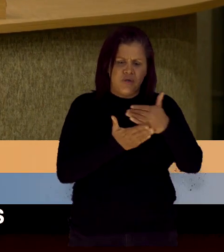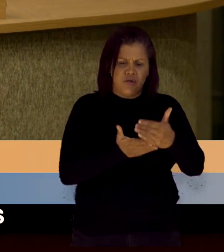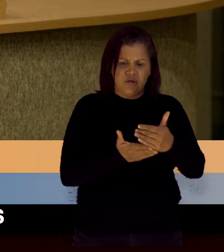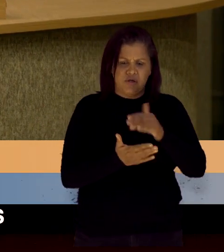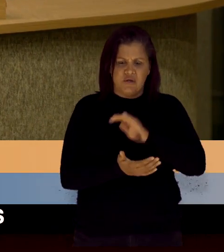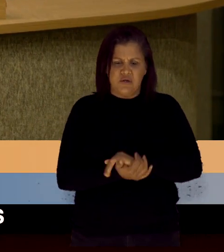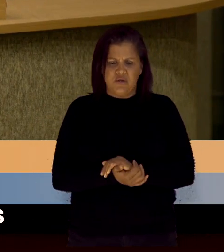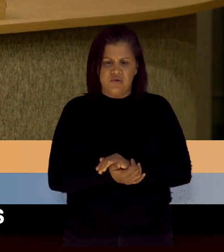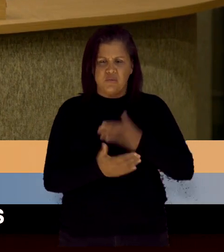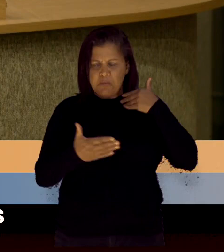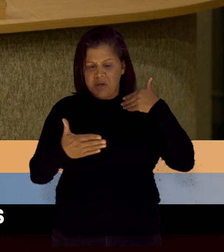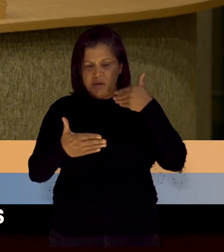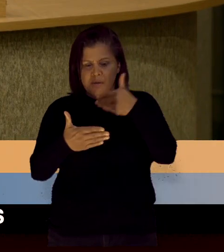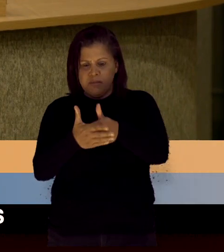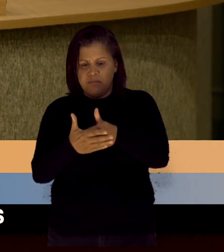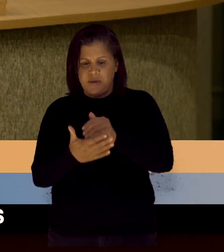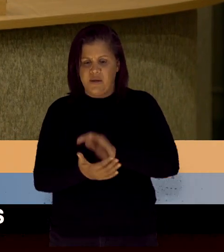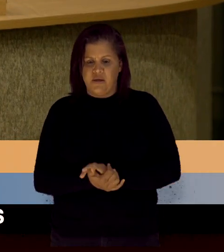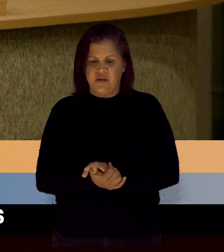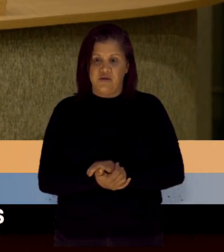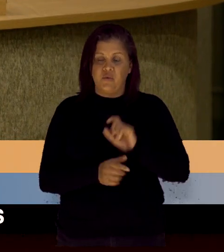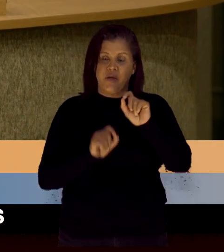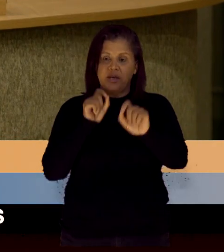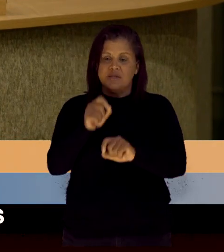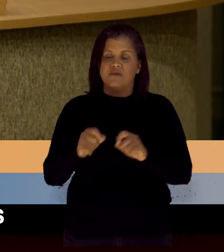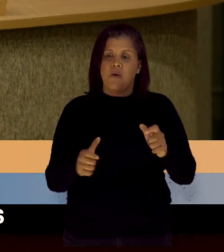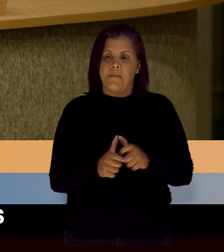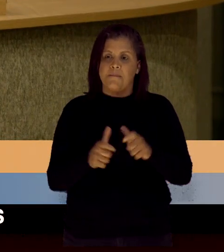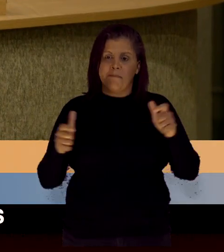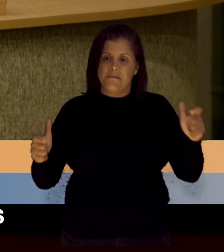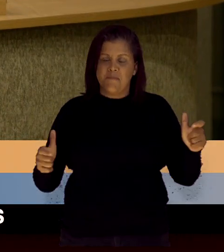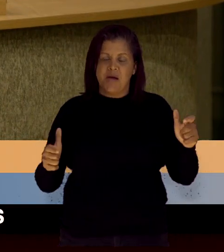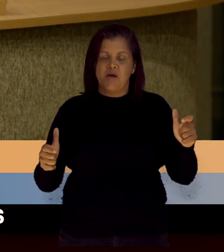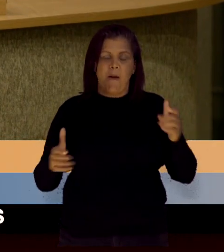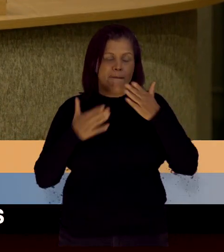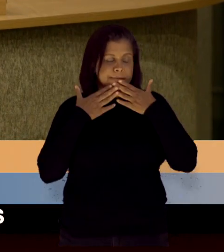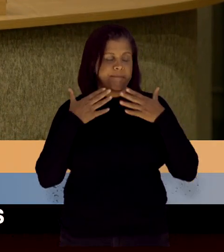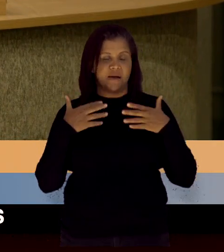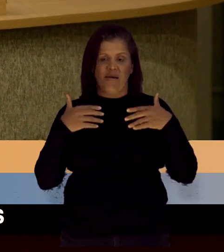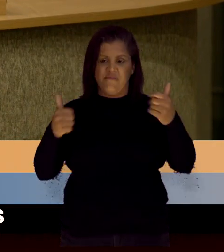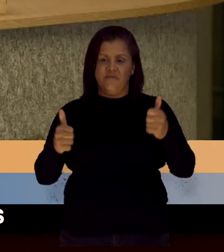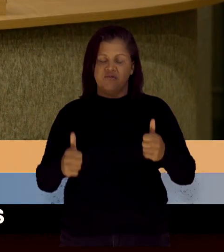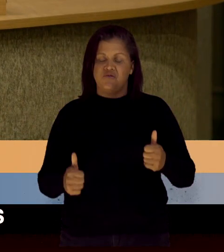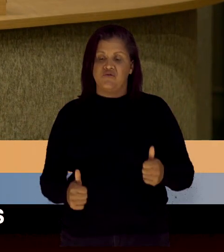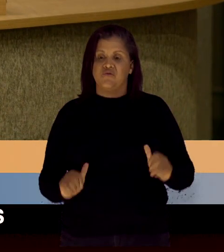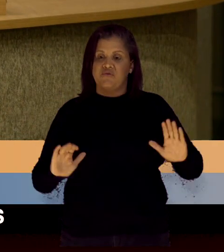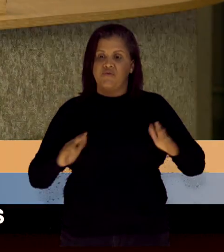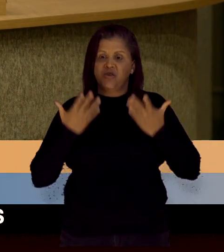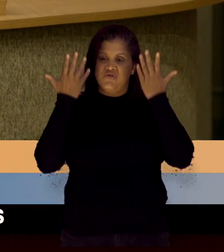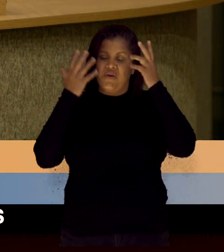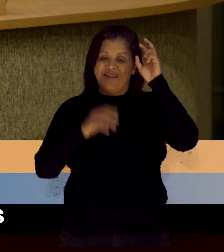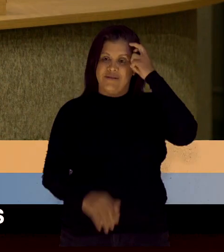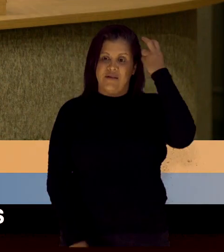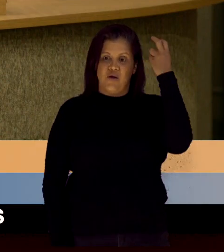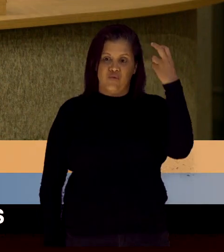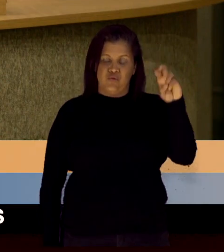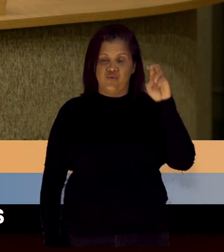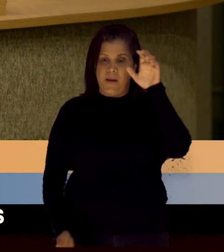e bem de perto esse que é um dos maiores e mais incríveis festivais da cultura